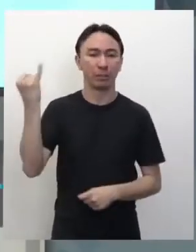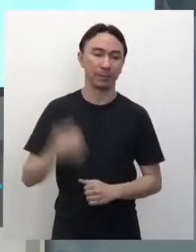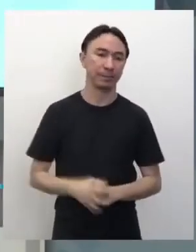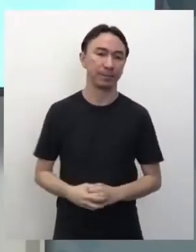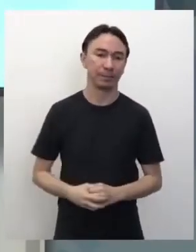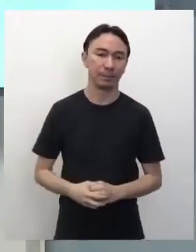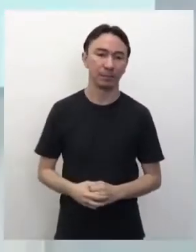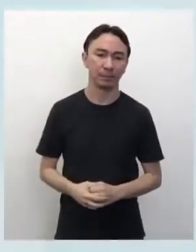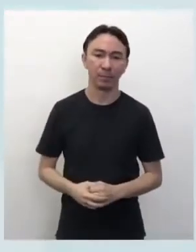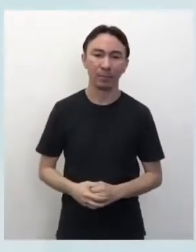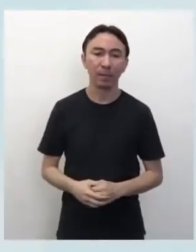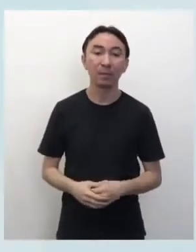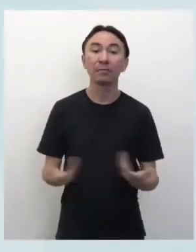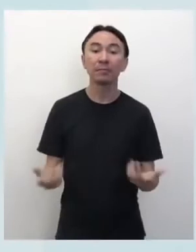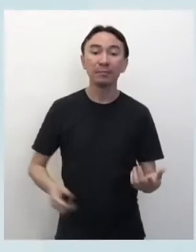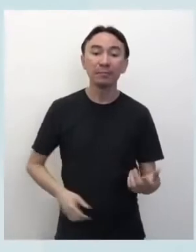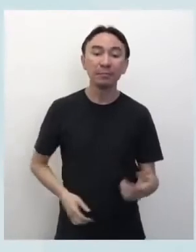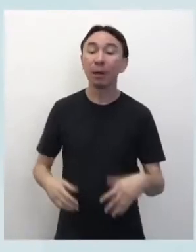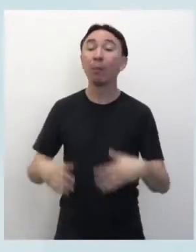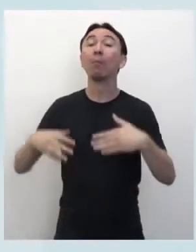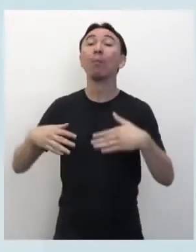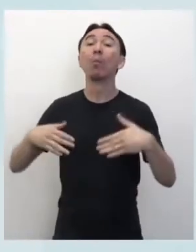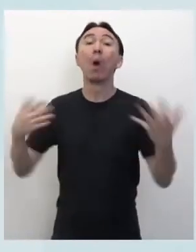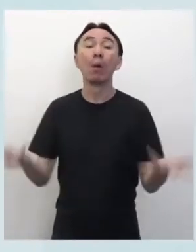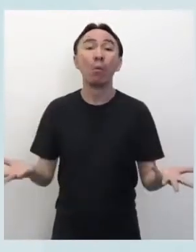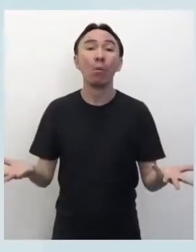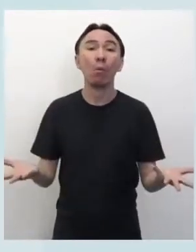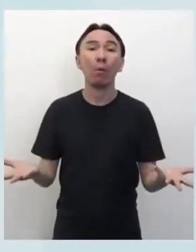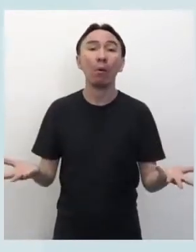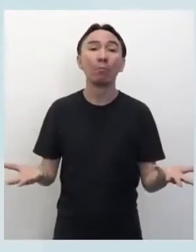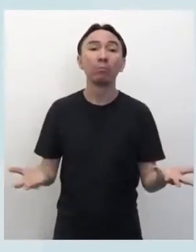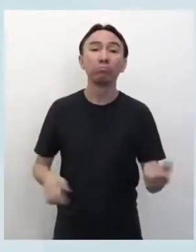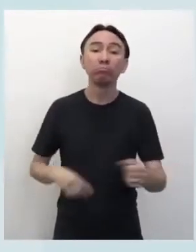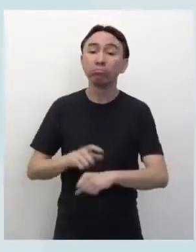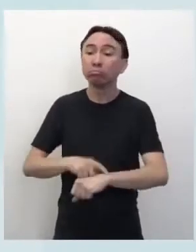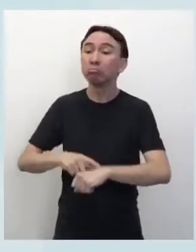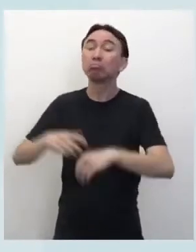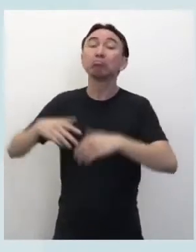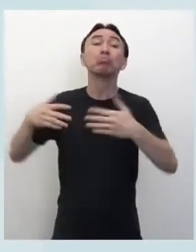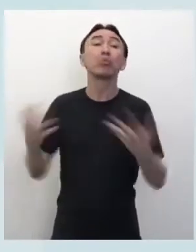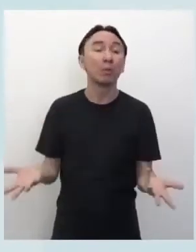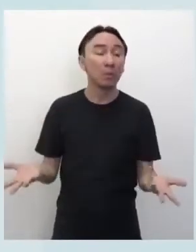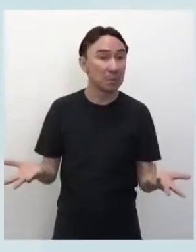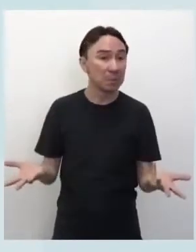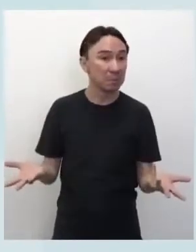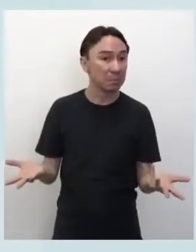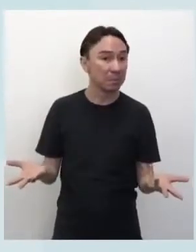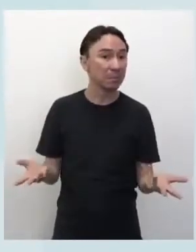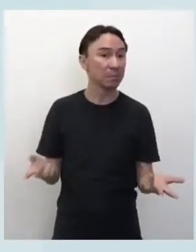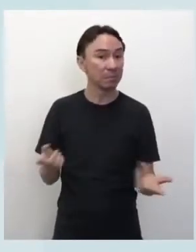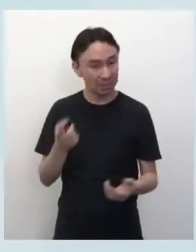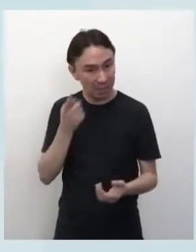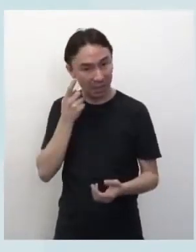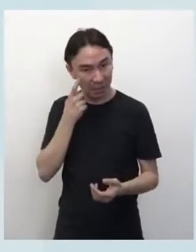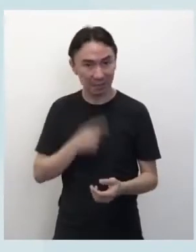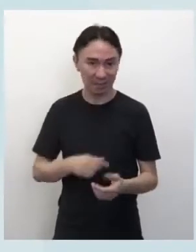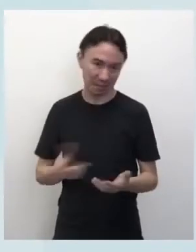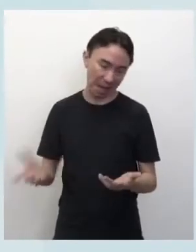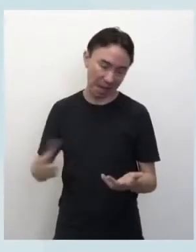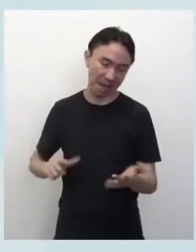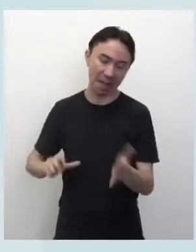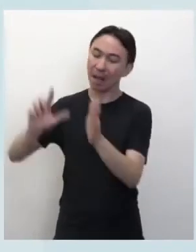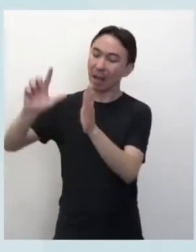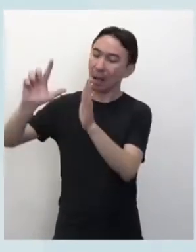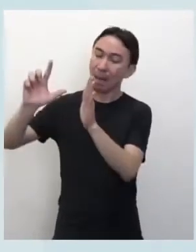E quando, né? Lives devem continuar quando? Em que momento? Aí a gente tem aí o após.